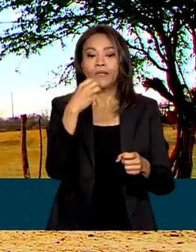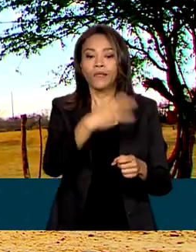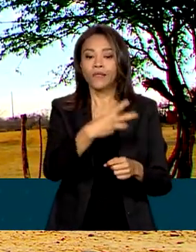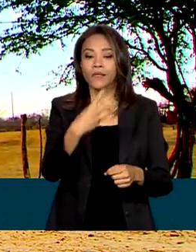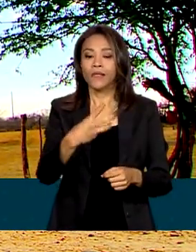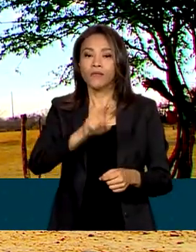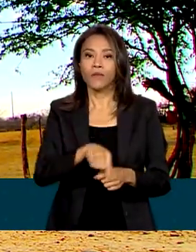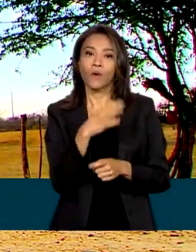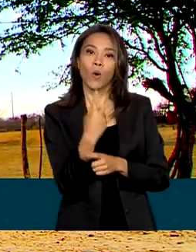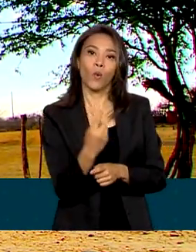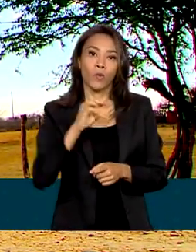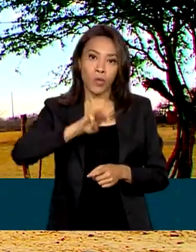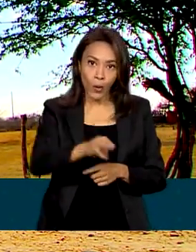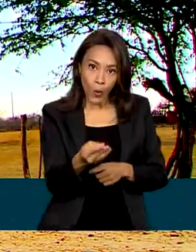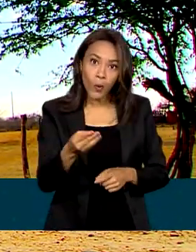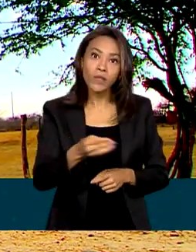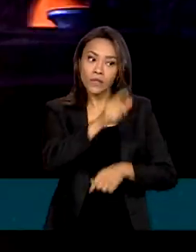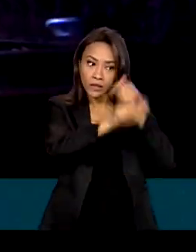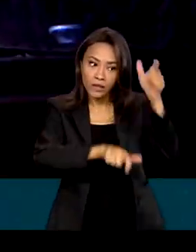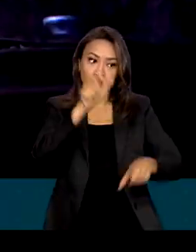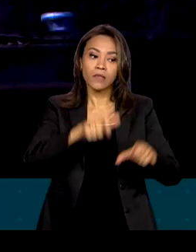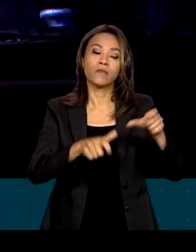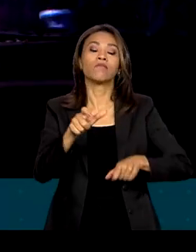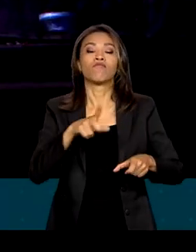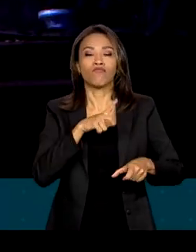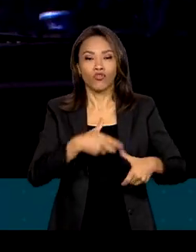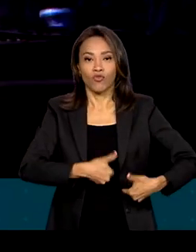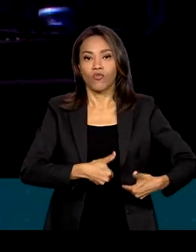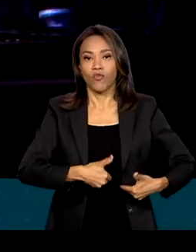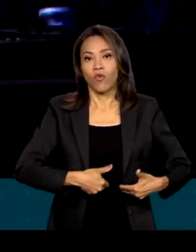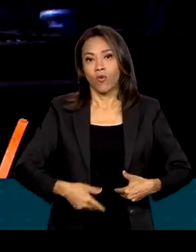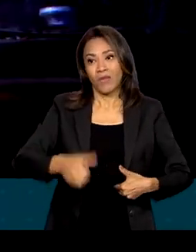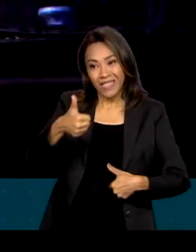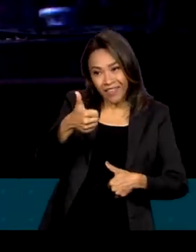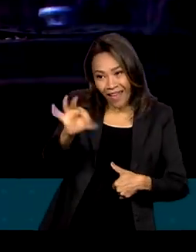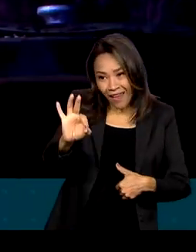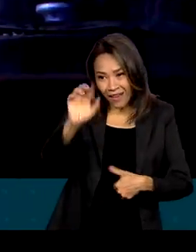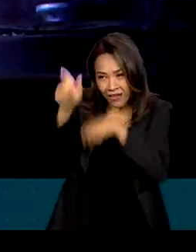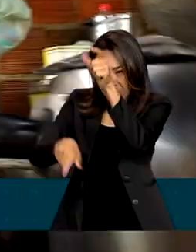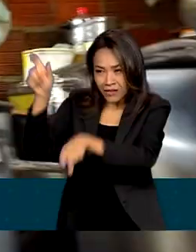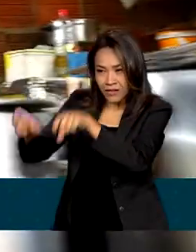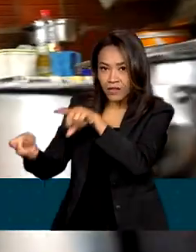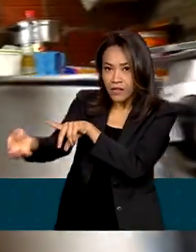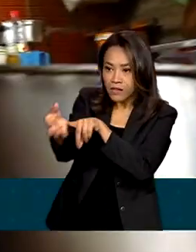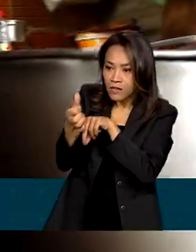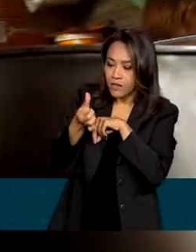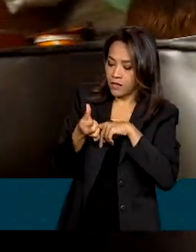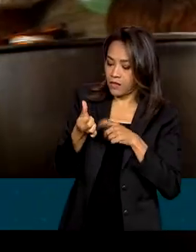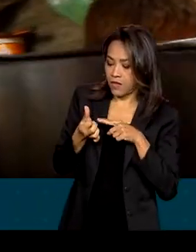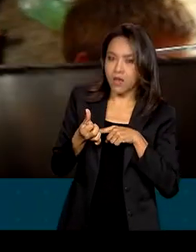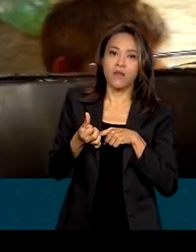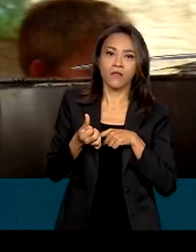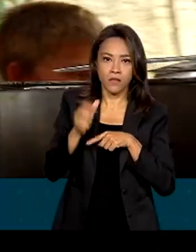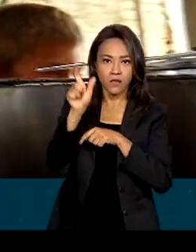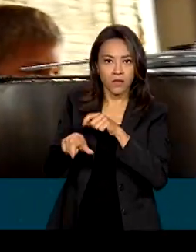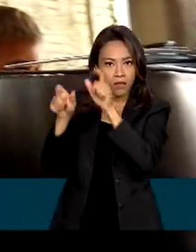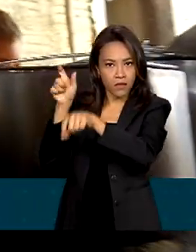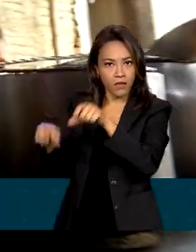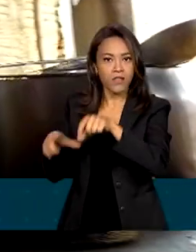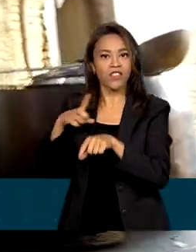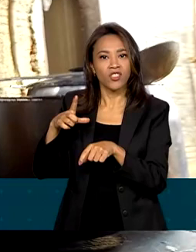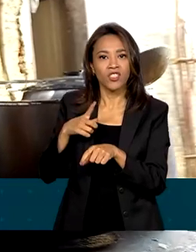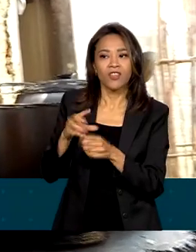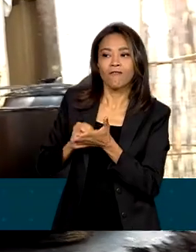milhões de brasileiros passavam fome. E seis em cada dez brasileiros conviviam com algum grau de